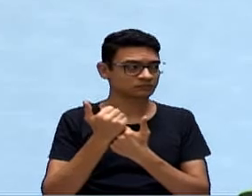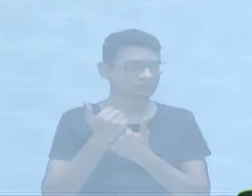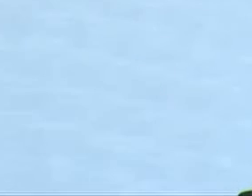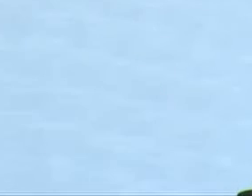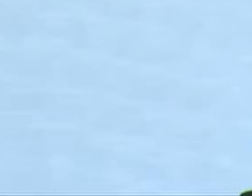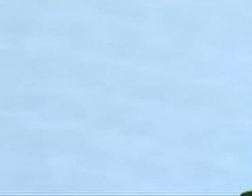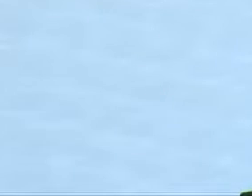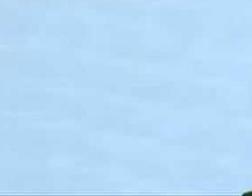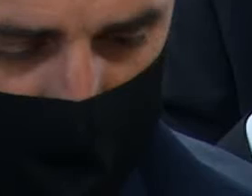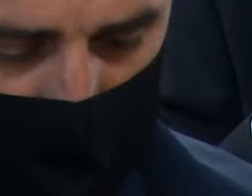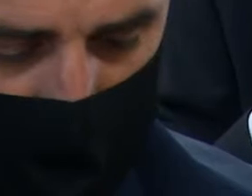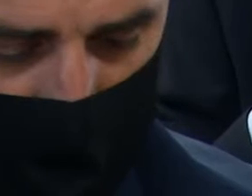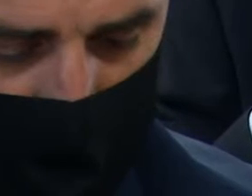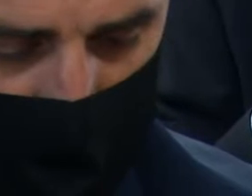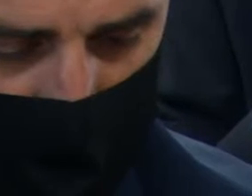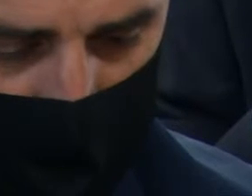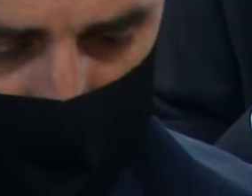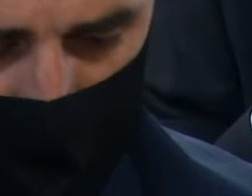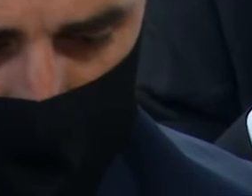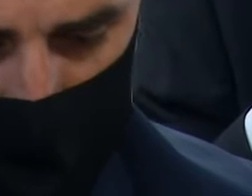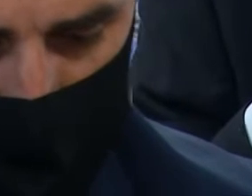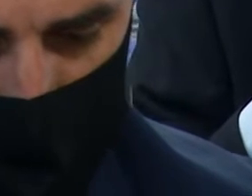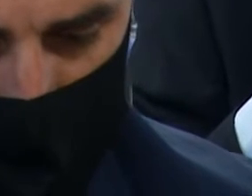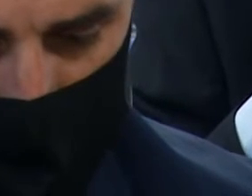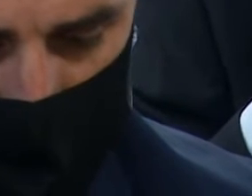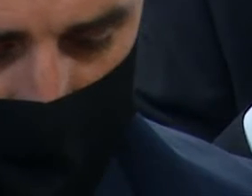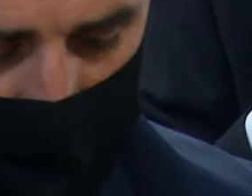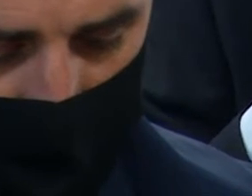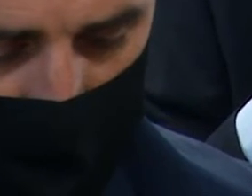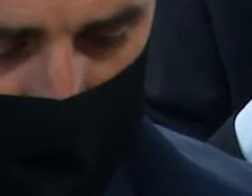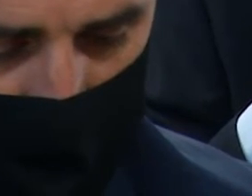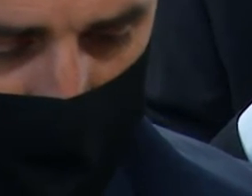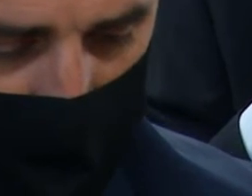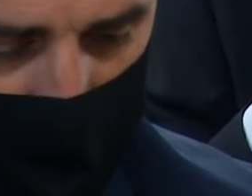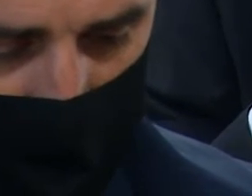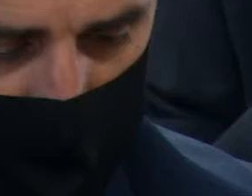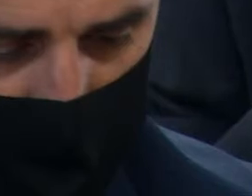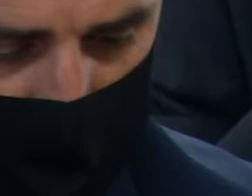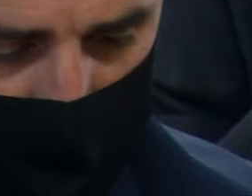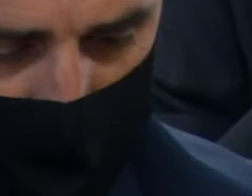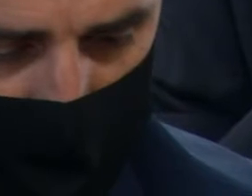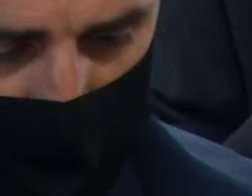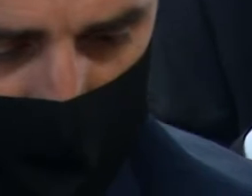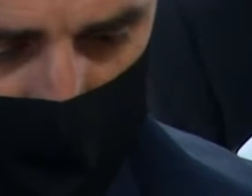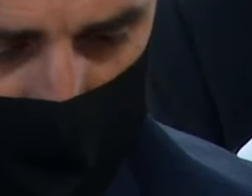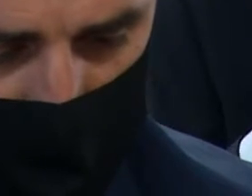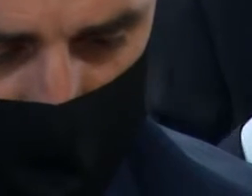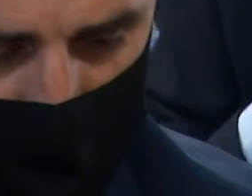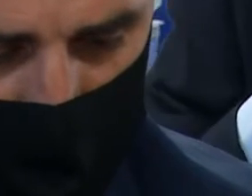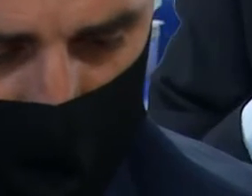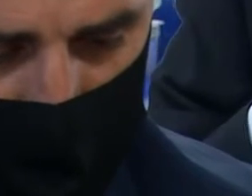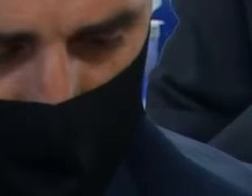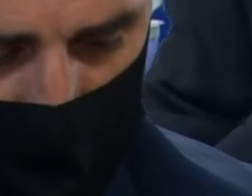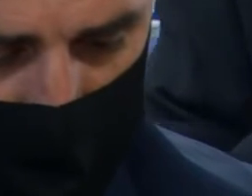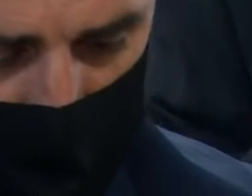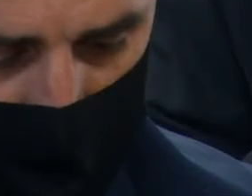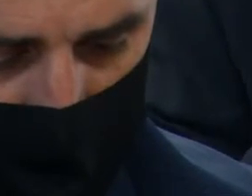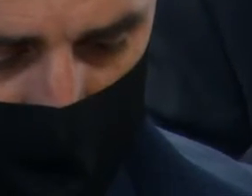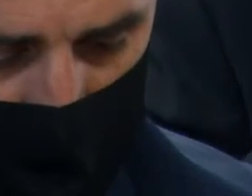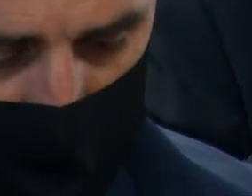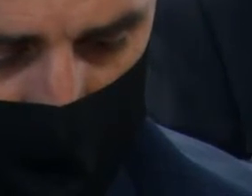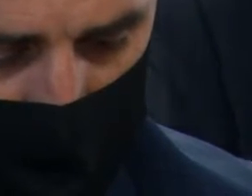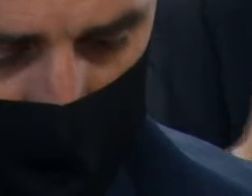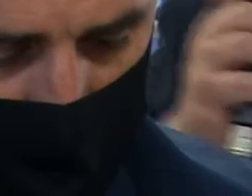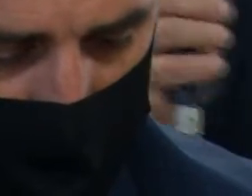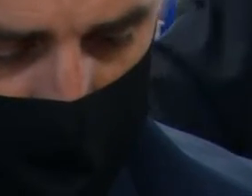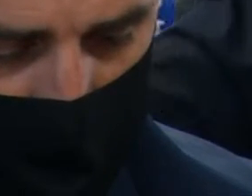causar dano, é o que a gente quer, a gente não quer criar um problema para causar dano, eu participo dessa tese. Então eu vou voltar com a